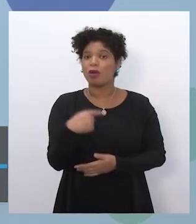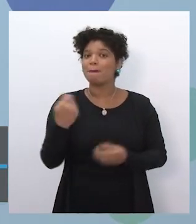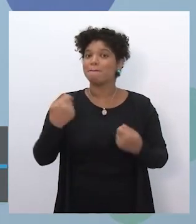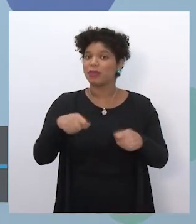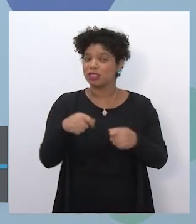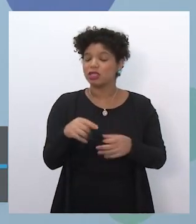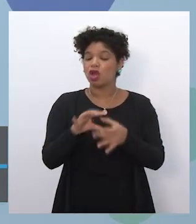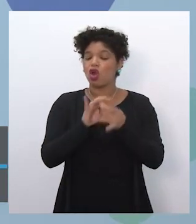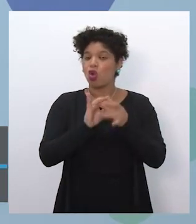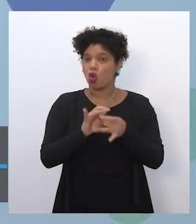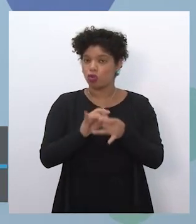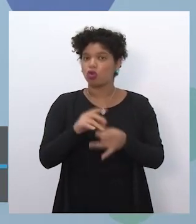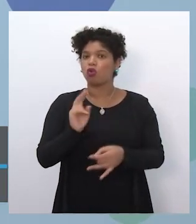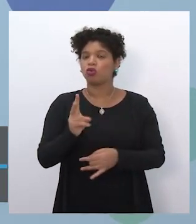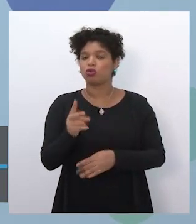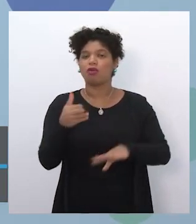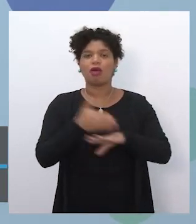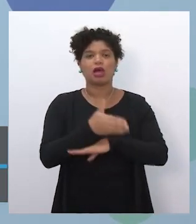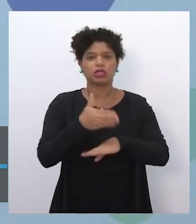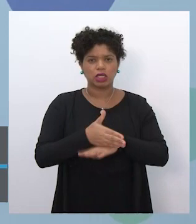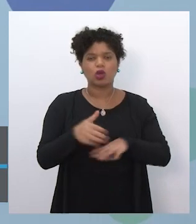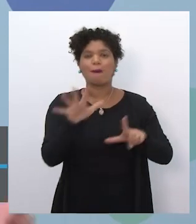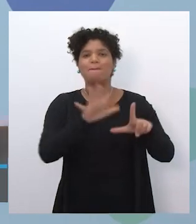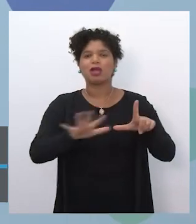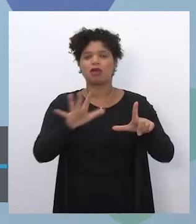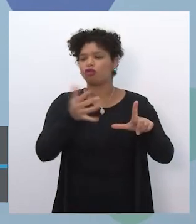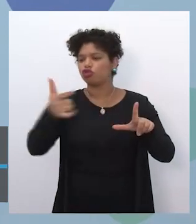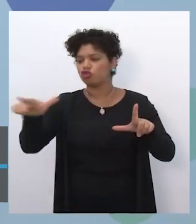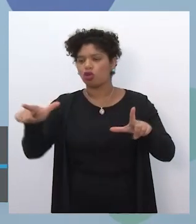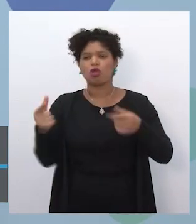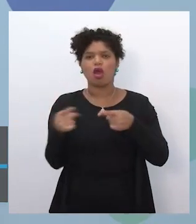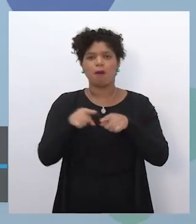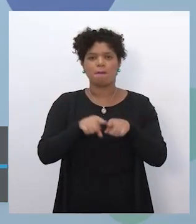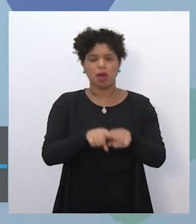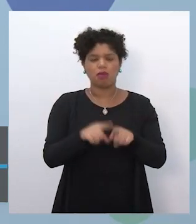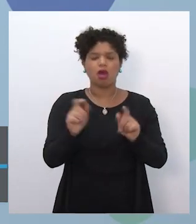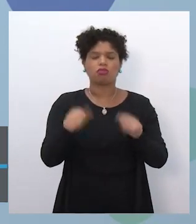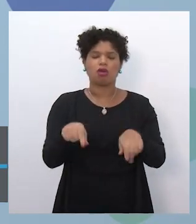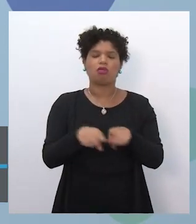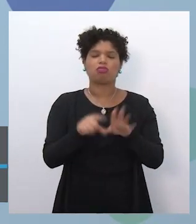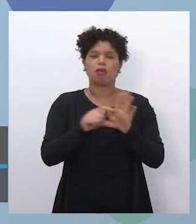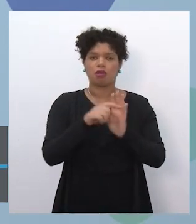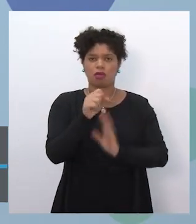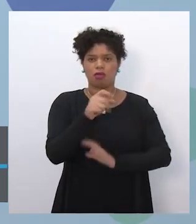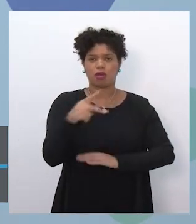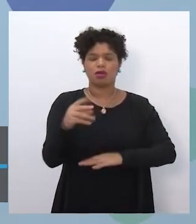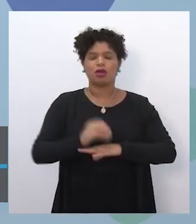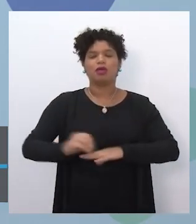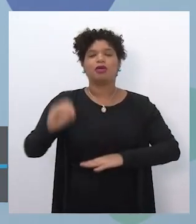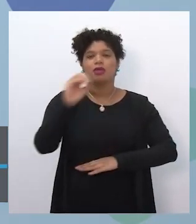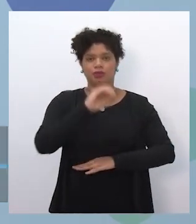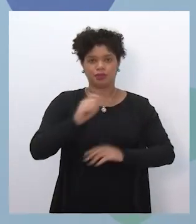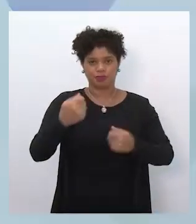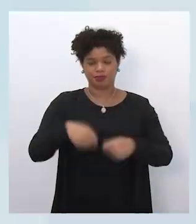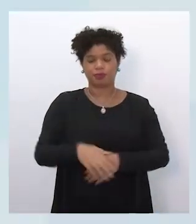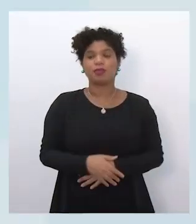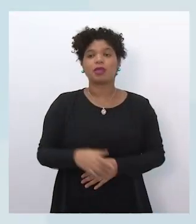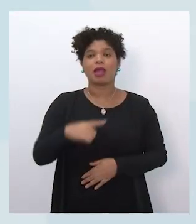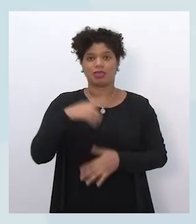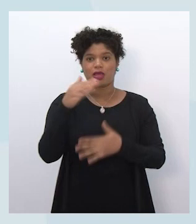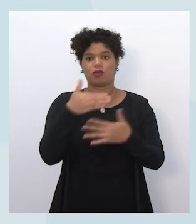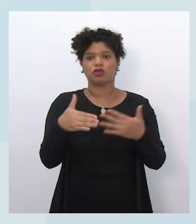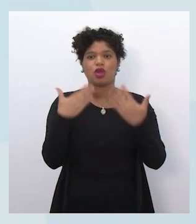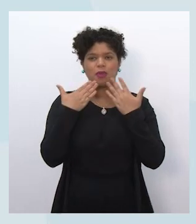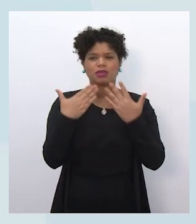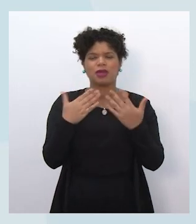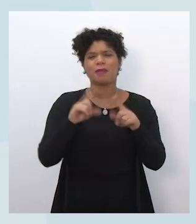ambientação e o acesso mesmo de plataformas parceiras via aplicativo do Centro de Mídias. No slide, vocês têm um exemplo de